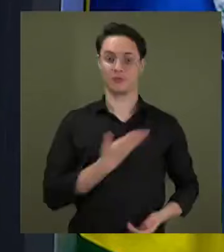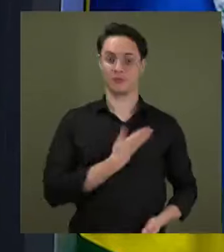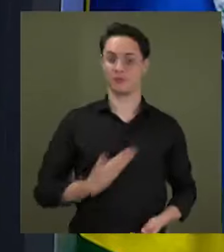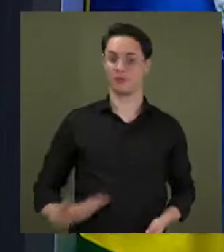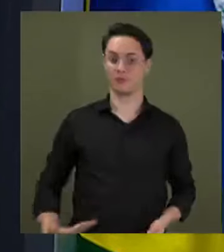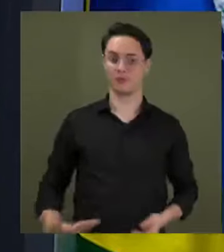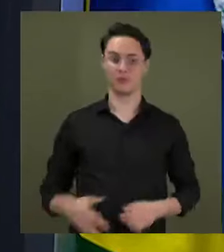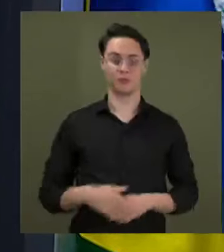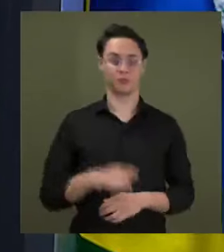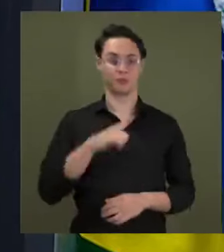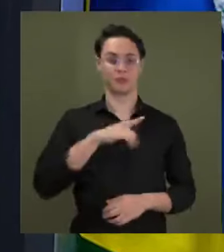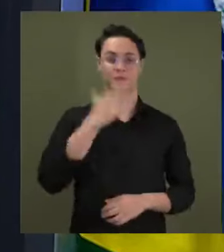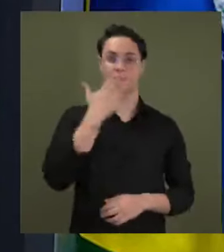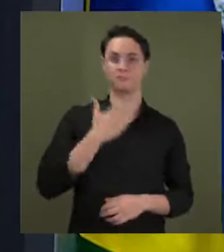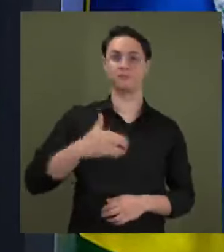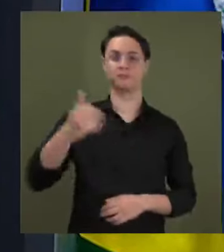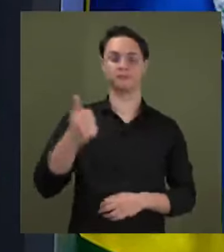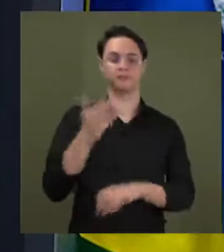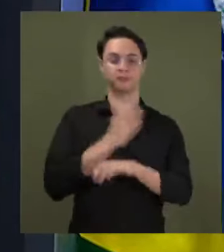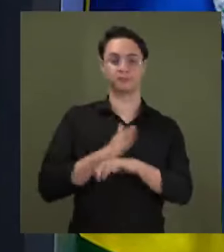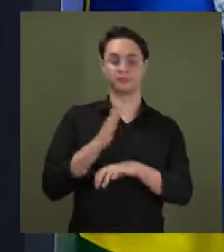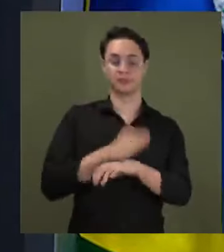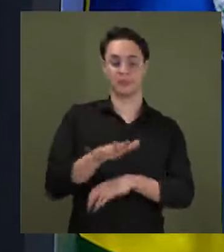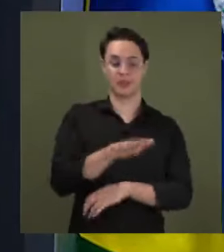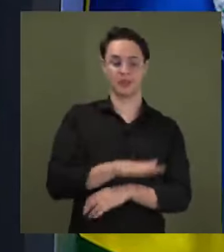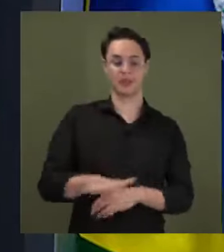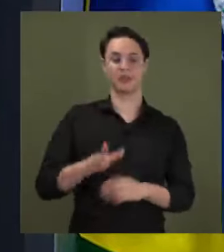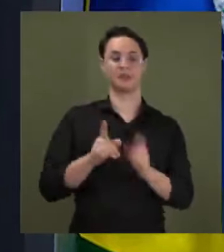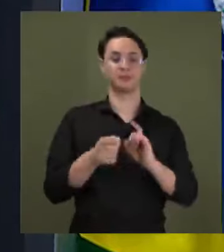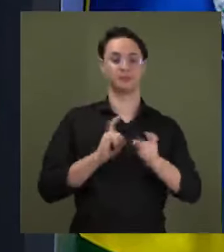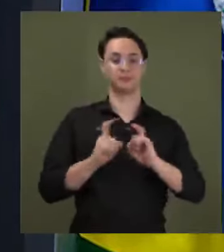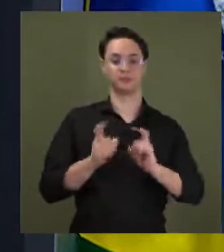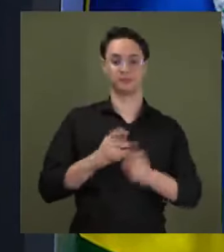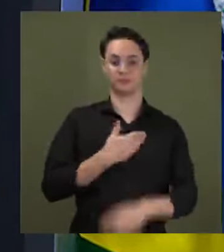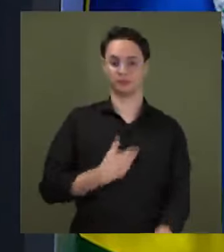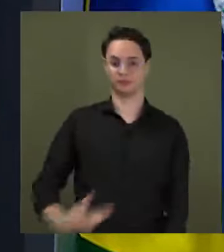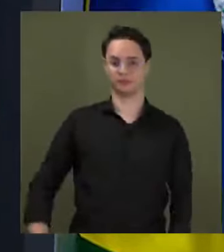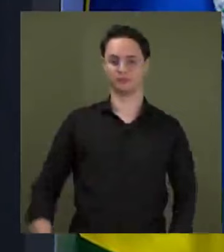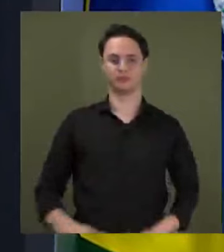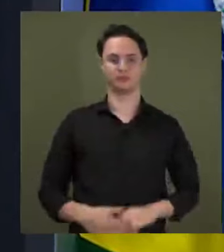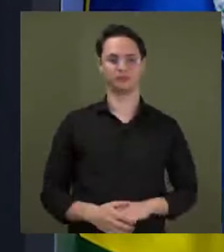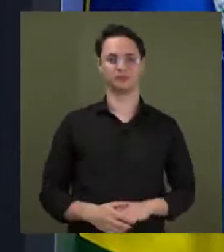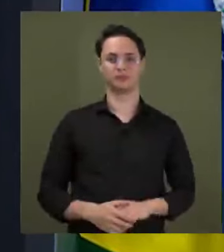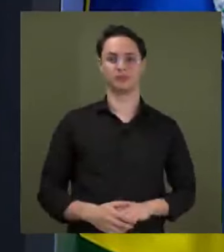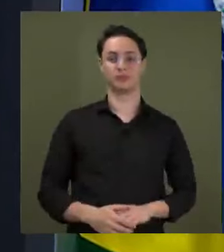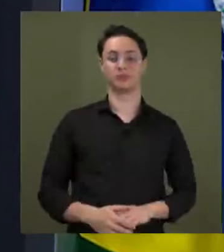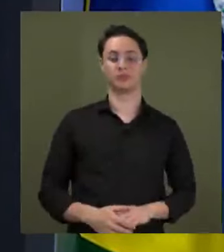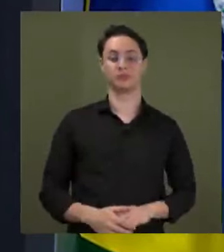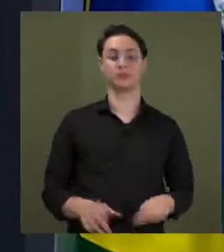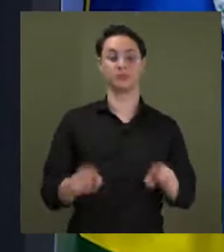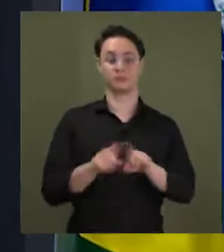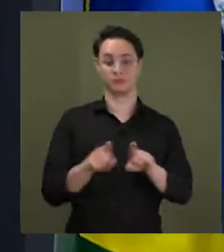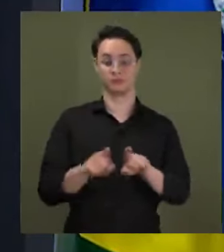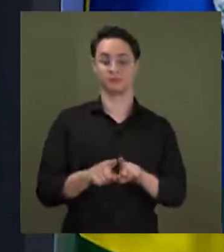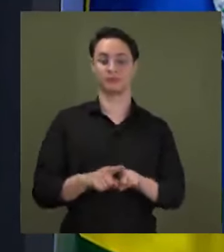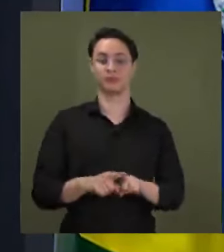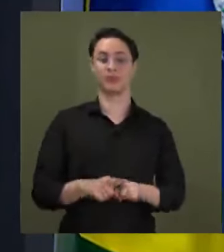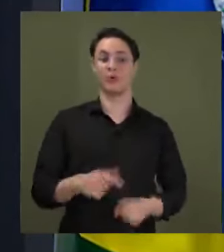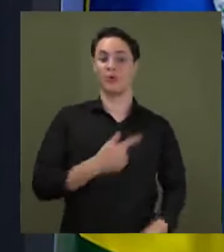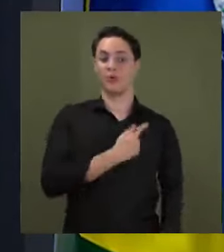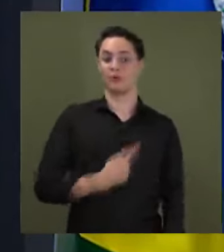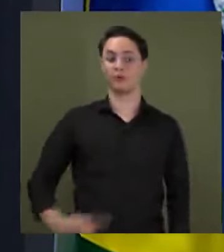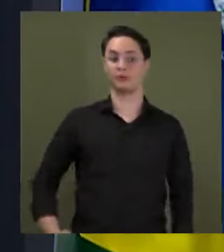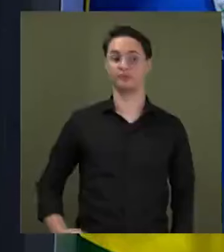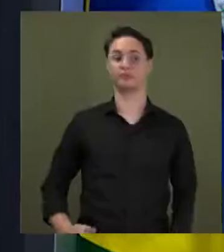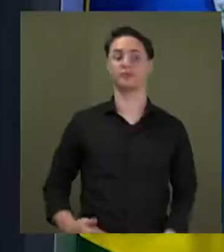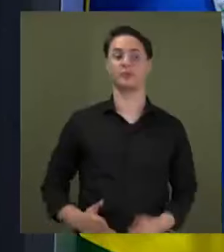promovendo melhores práticas da administração. Nesse mesmo sentido, o governo aprovou, aqui nesta casa,